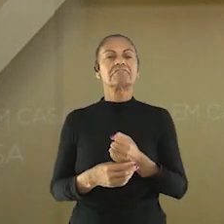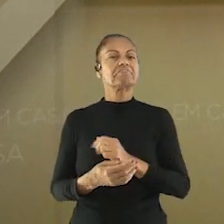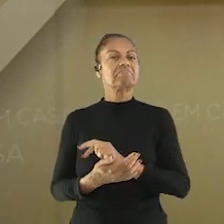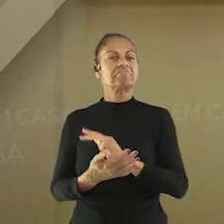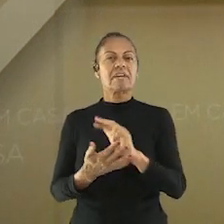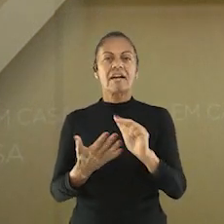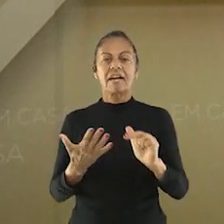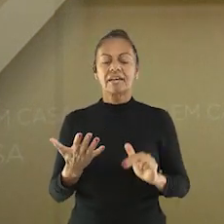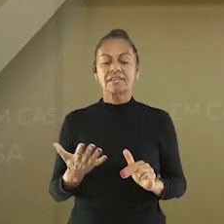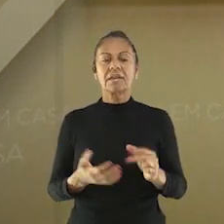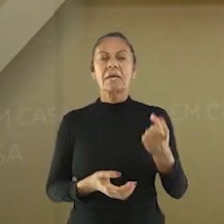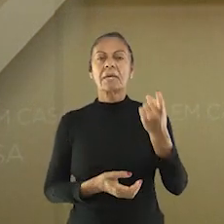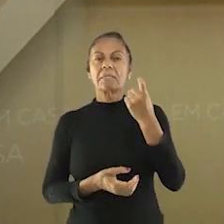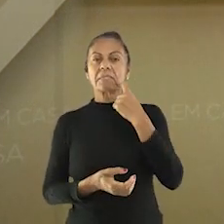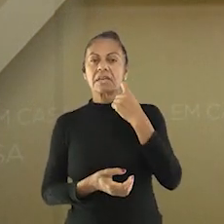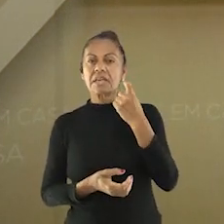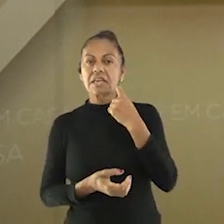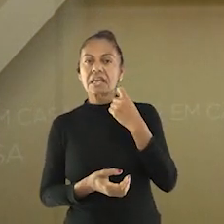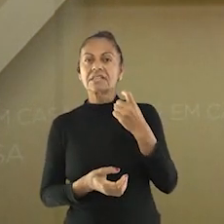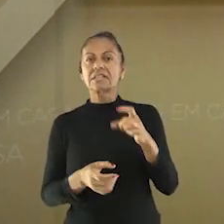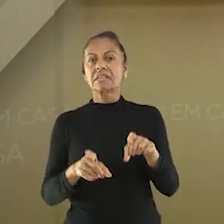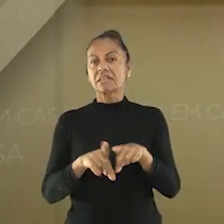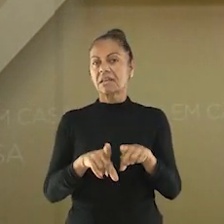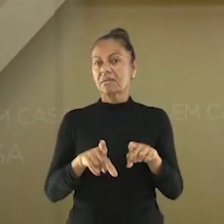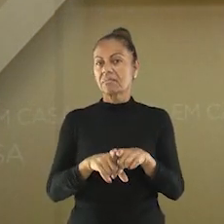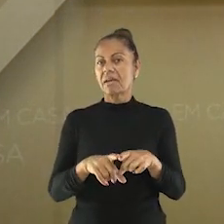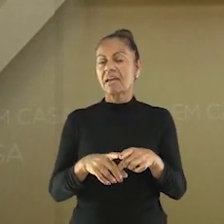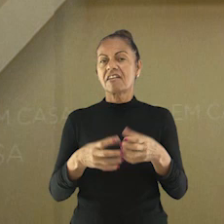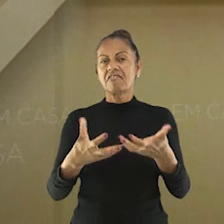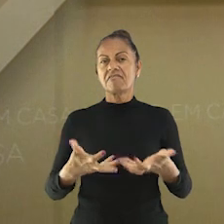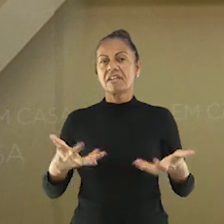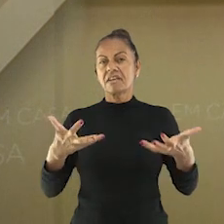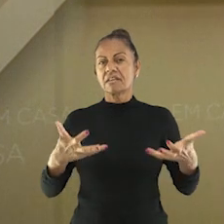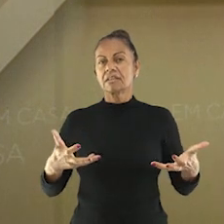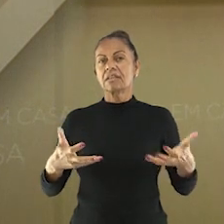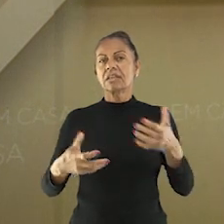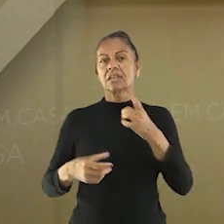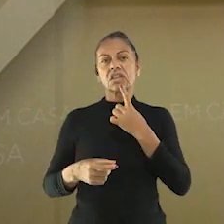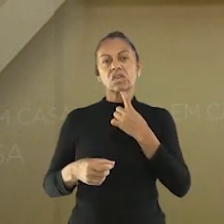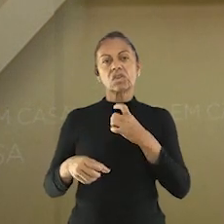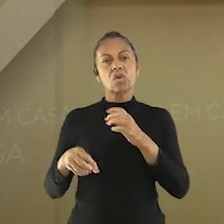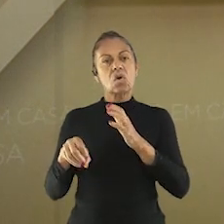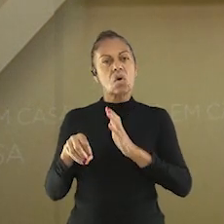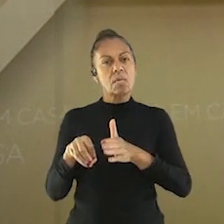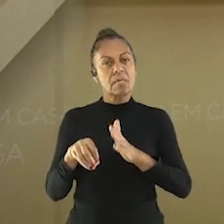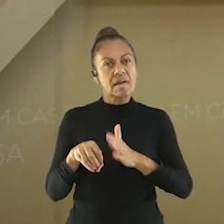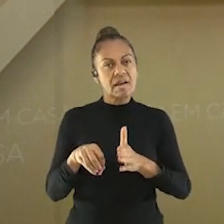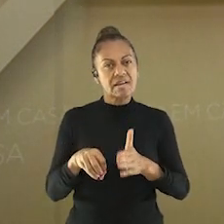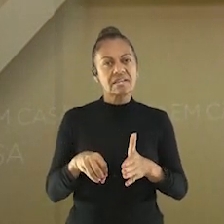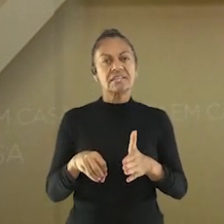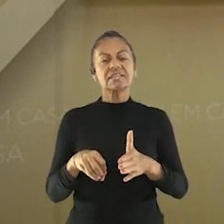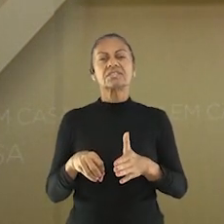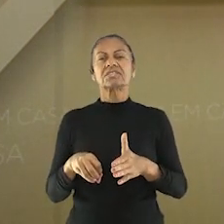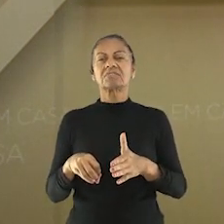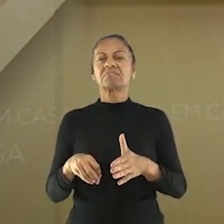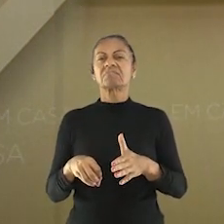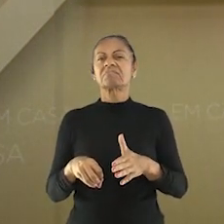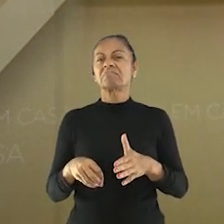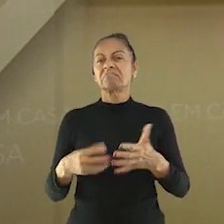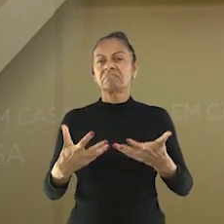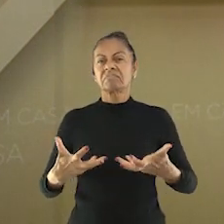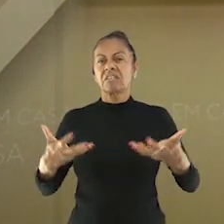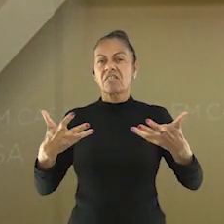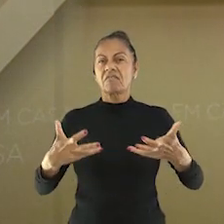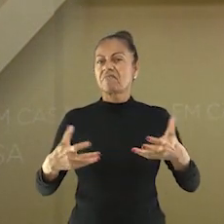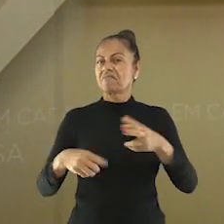frutos do mar também. De origem vegetal, nós temos tomate, morango, nozes, bananas, couve, espinafre.